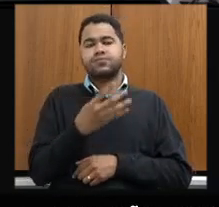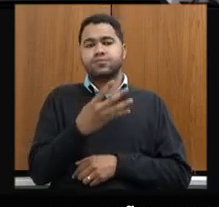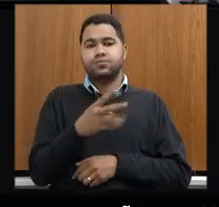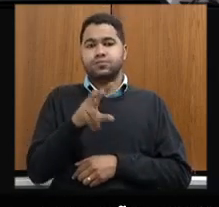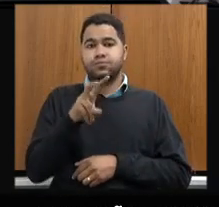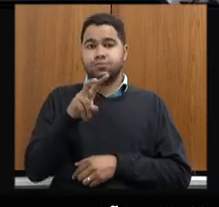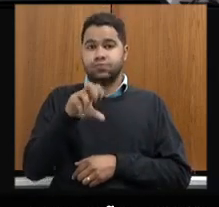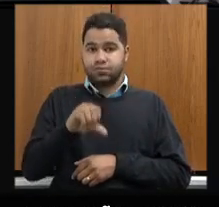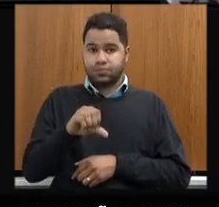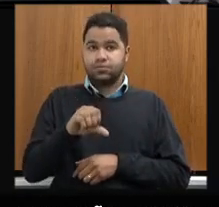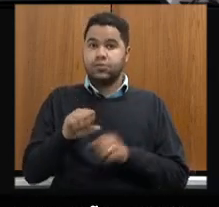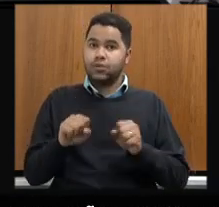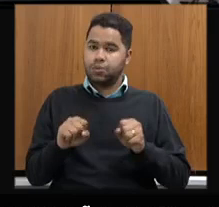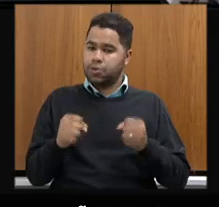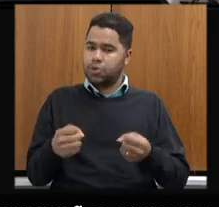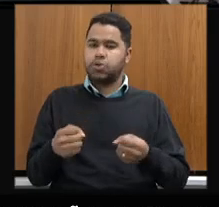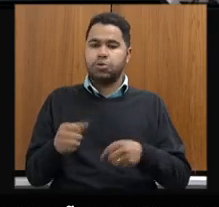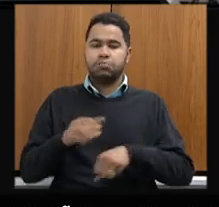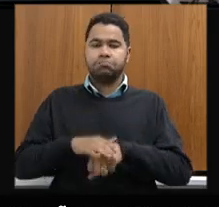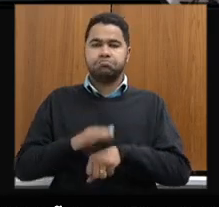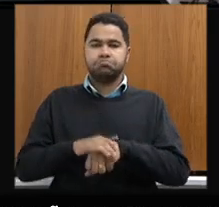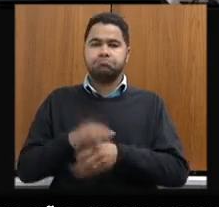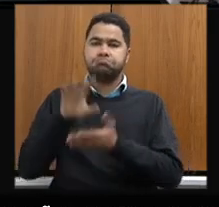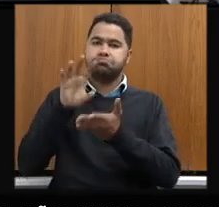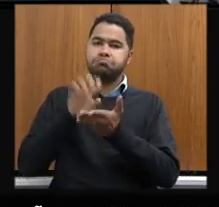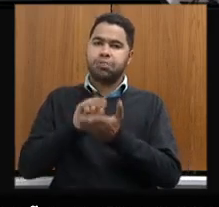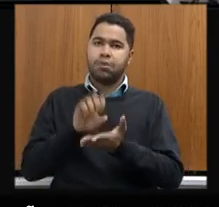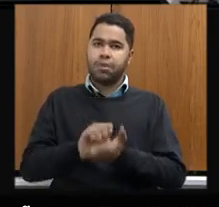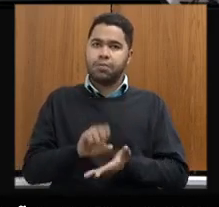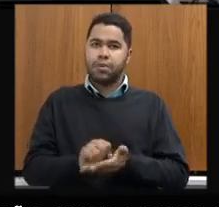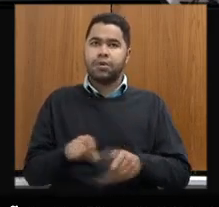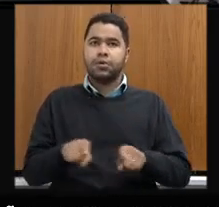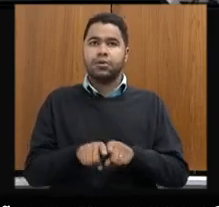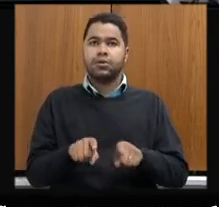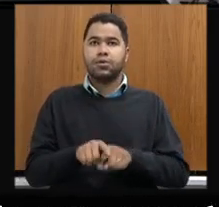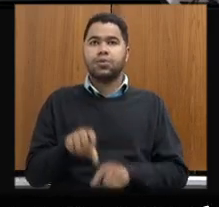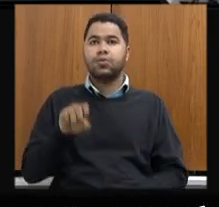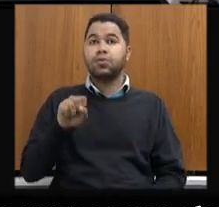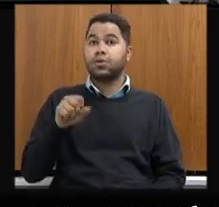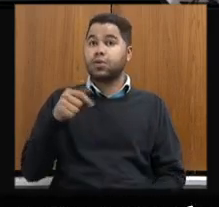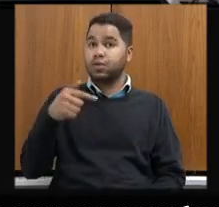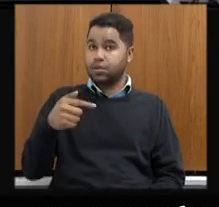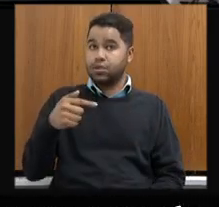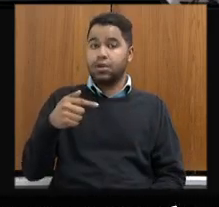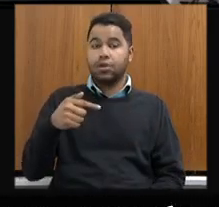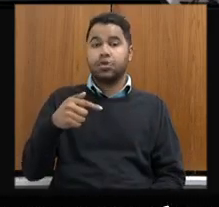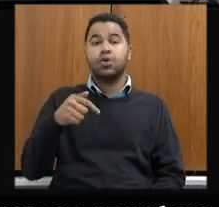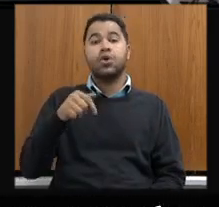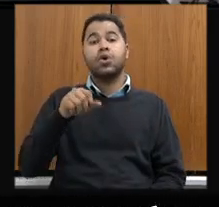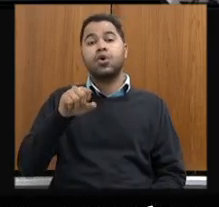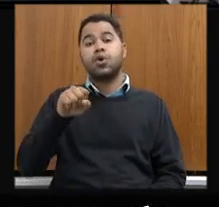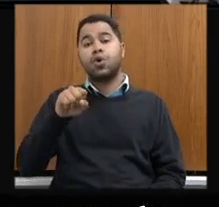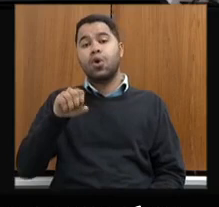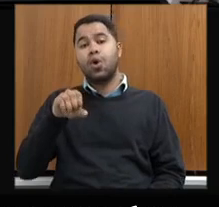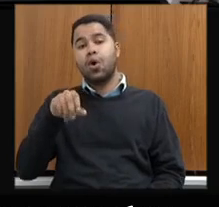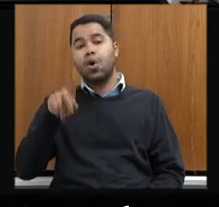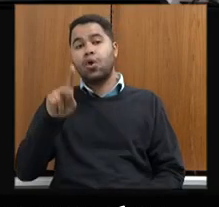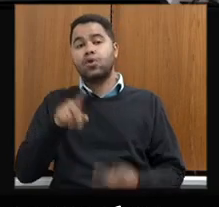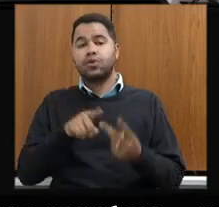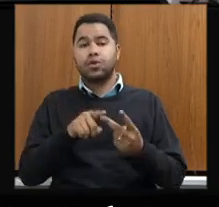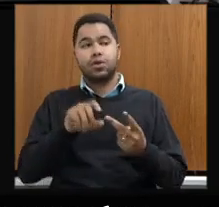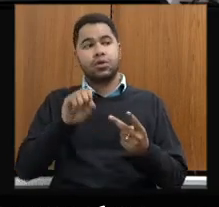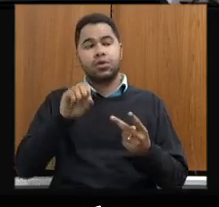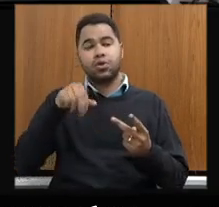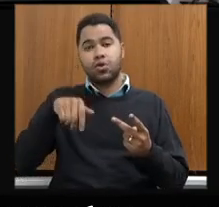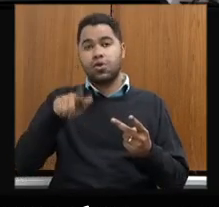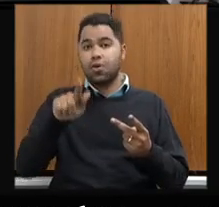459 protetores independentes cadastrados e 87 OSCs e ONGs, totalizando 550,